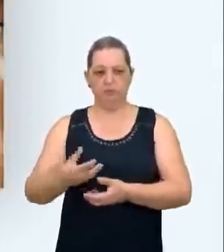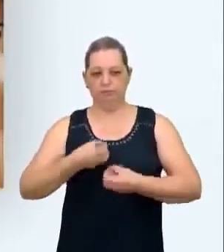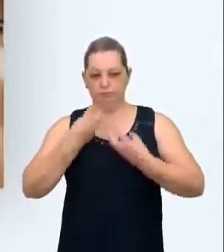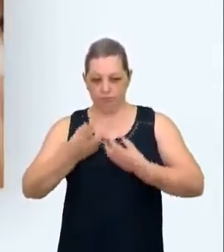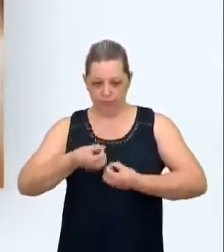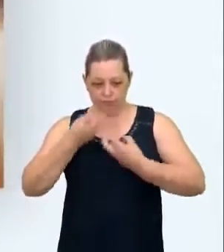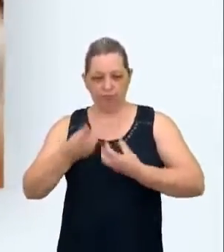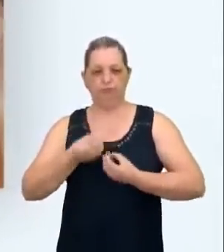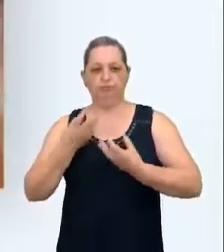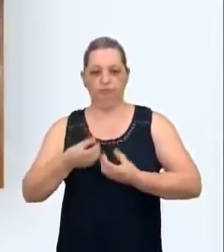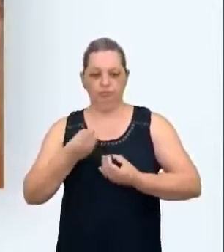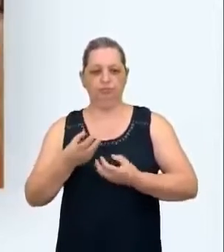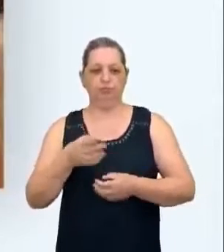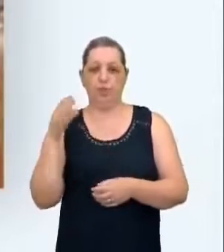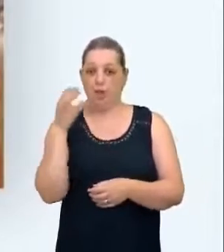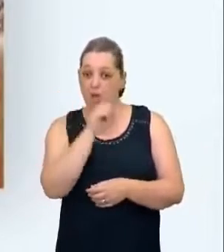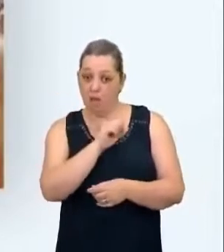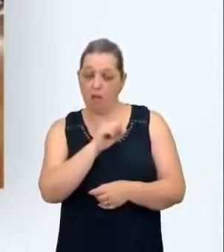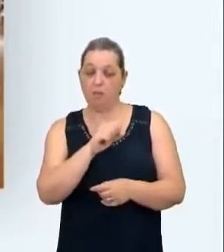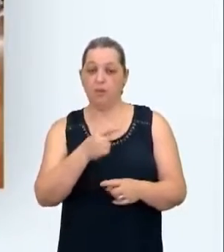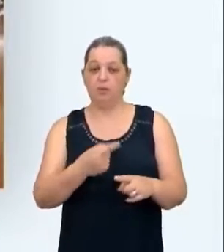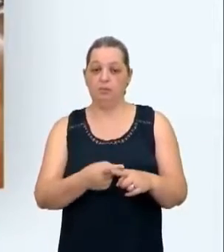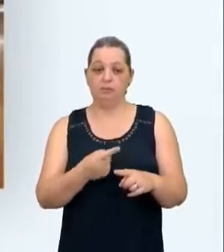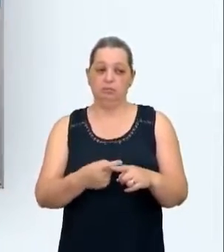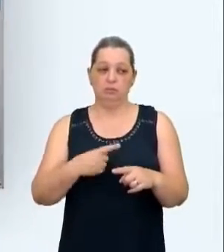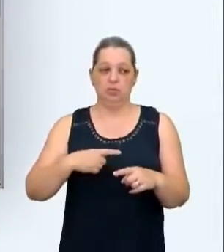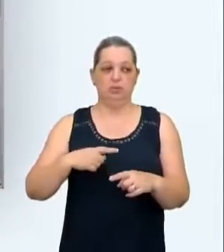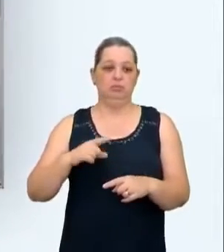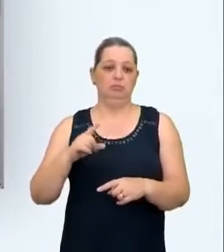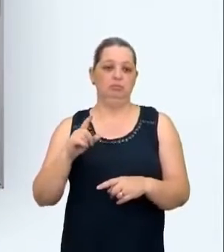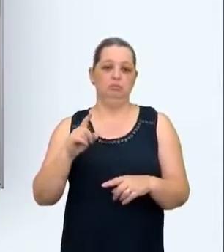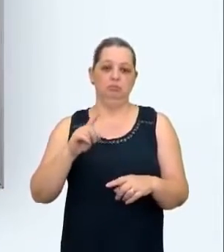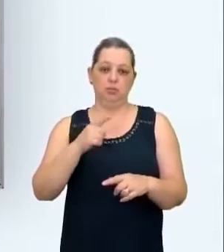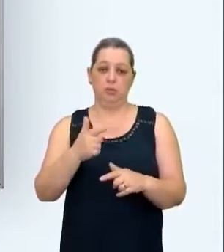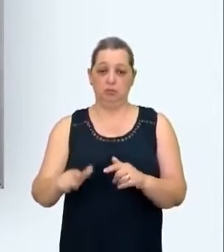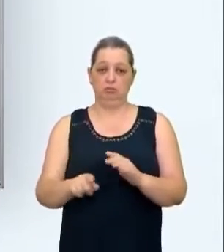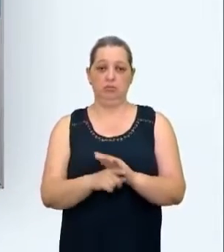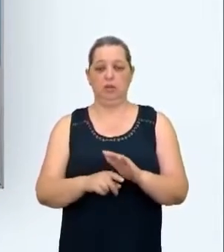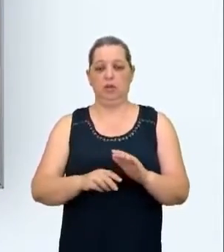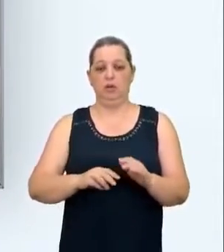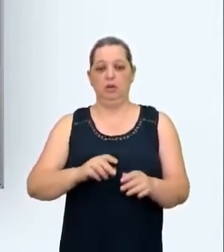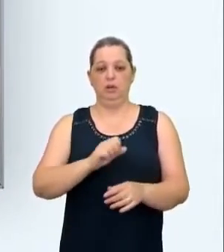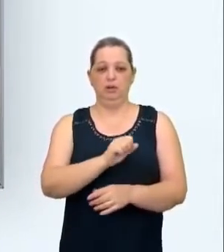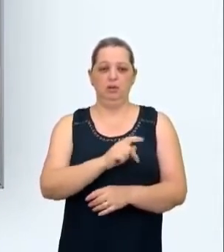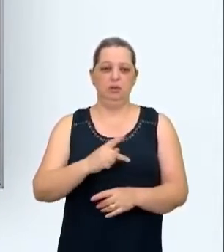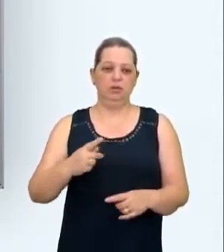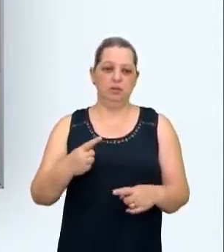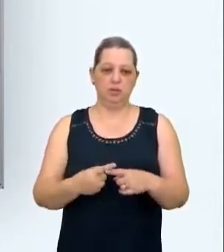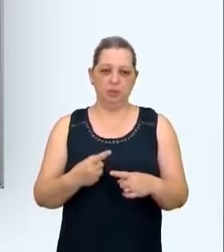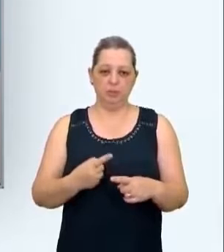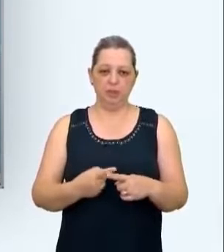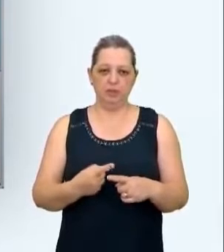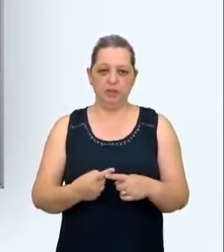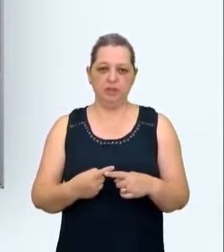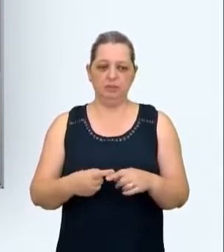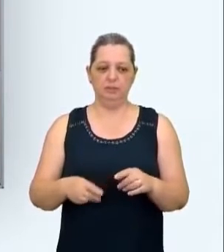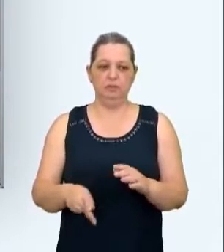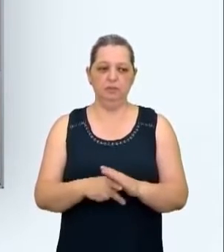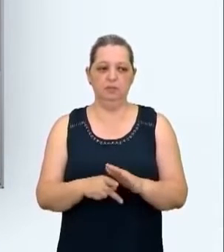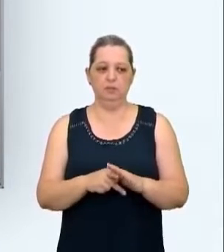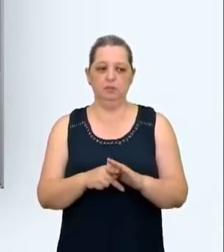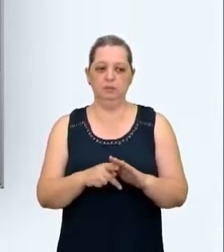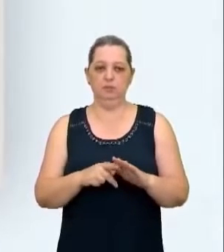superior a de qualquer outro veículo de comunicação, o Shahidi já permitiu alertar cidadãos e